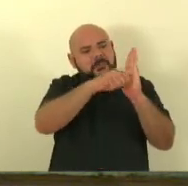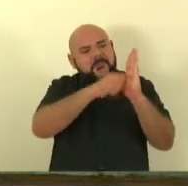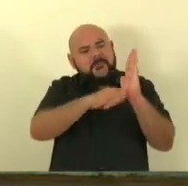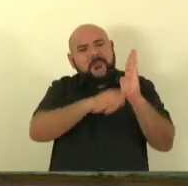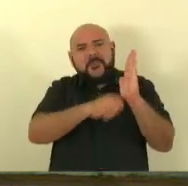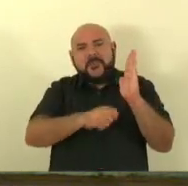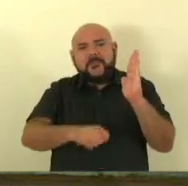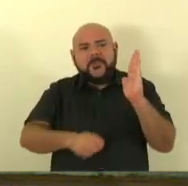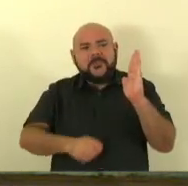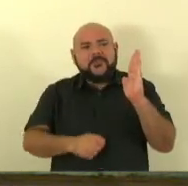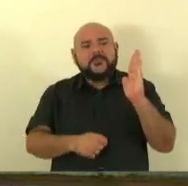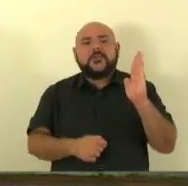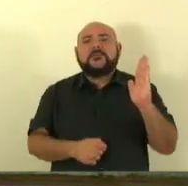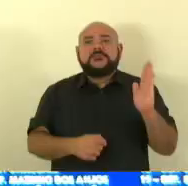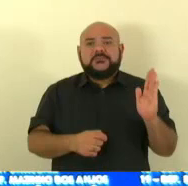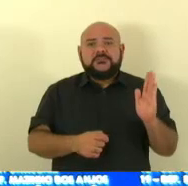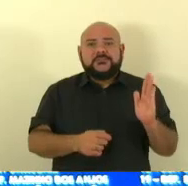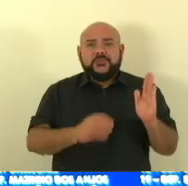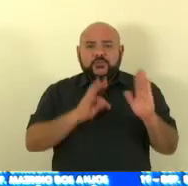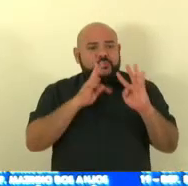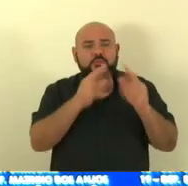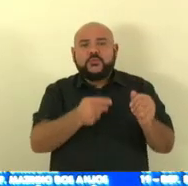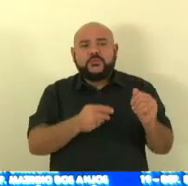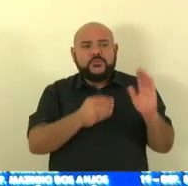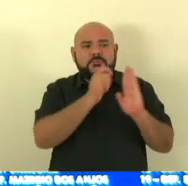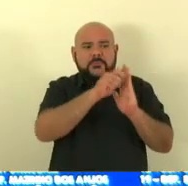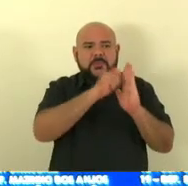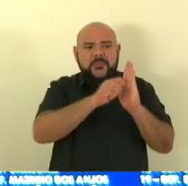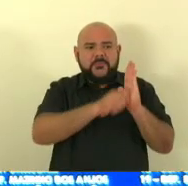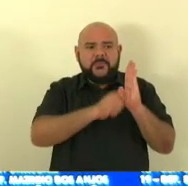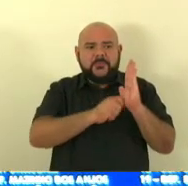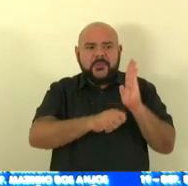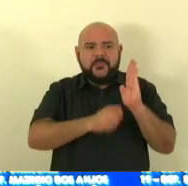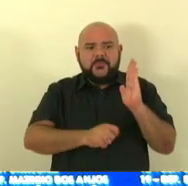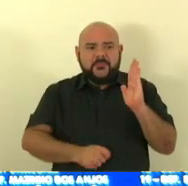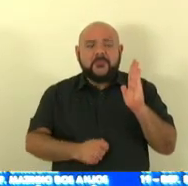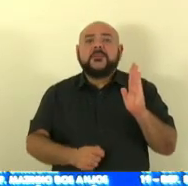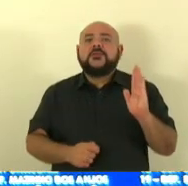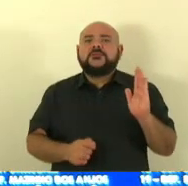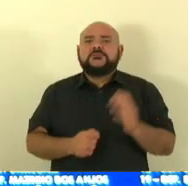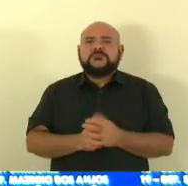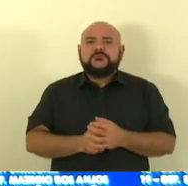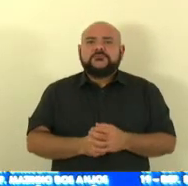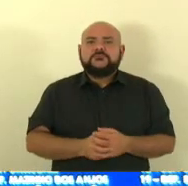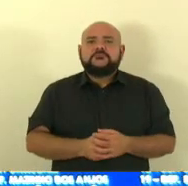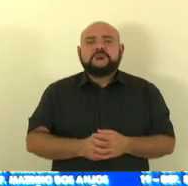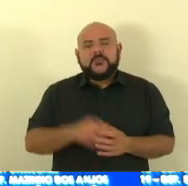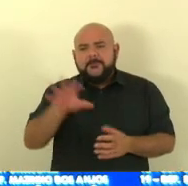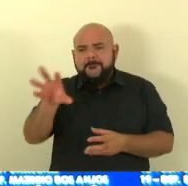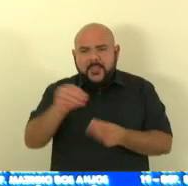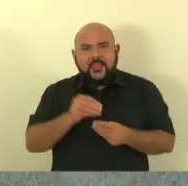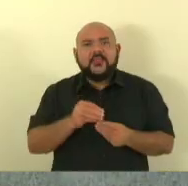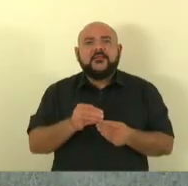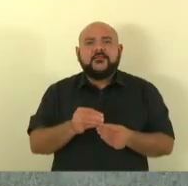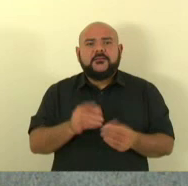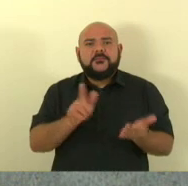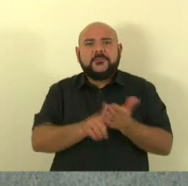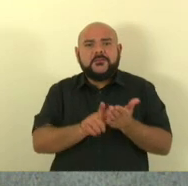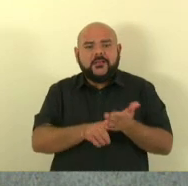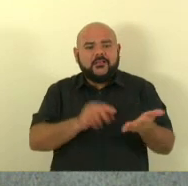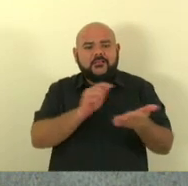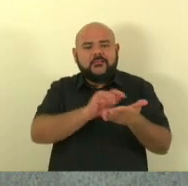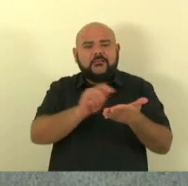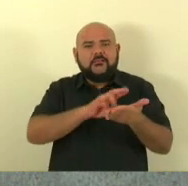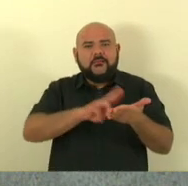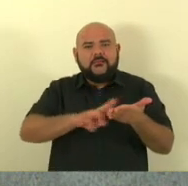sabe disso Tadeu é Tadeu mesmo entendeu pega lá a relação se